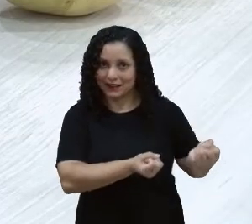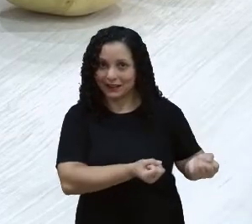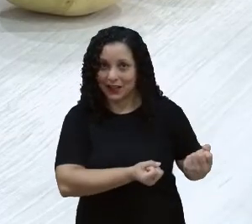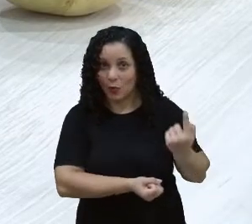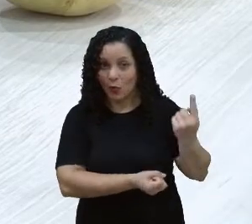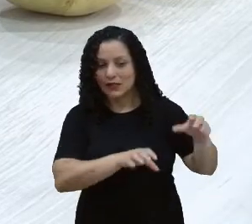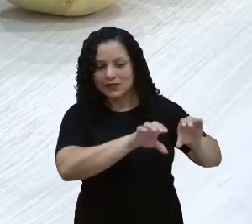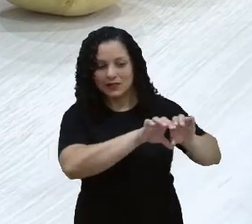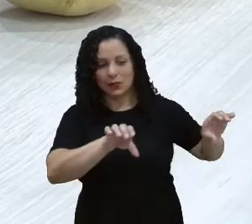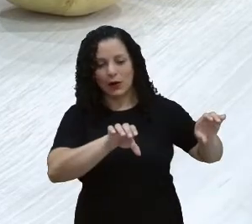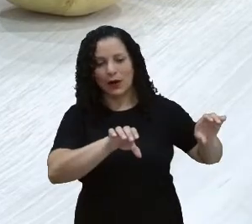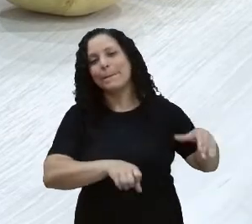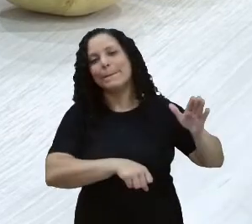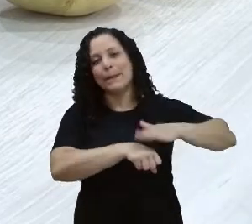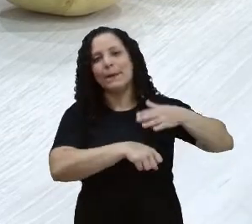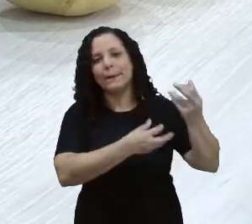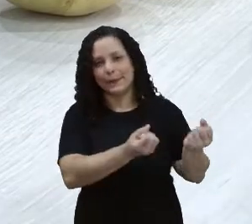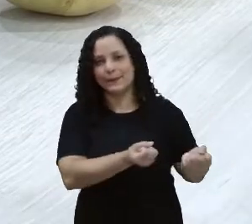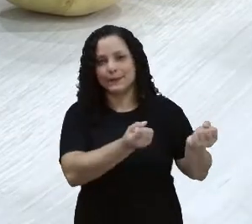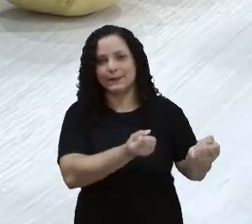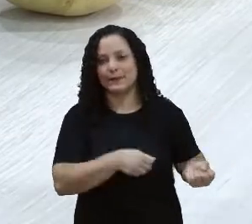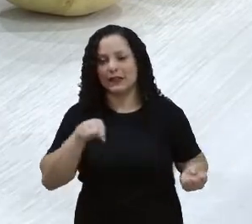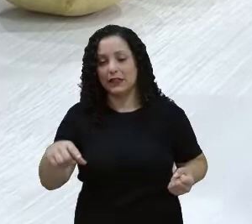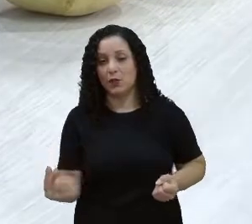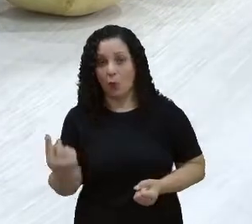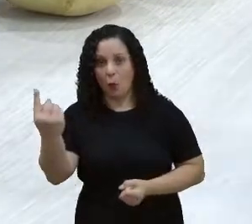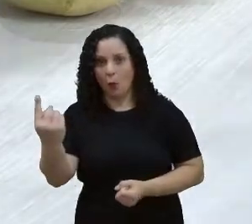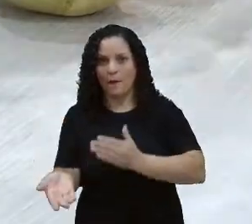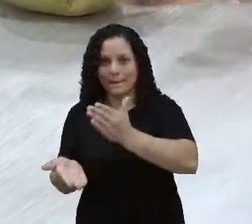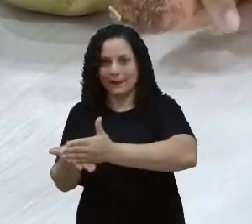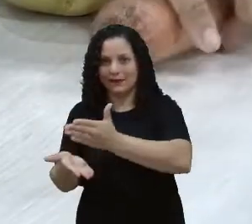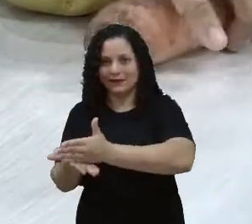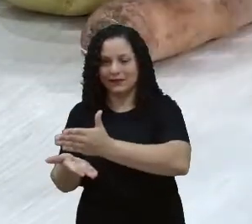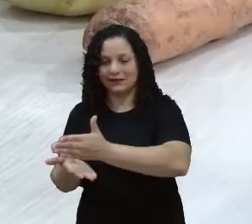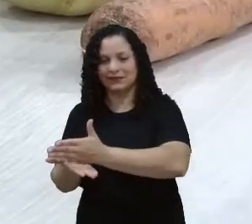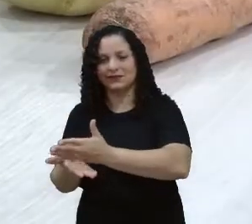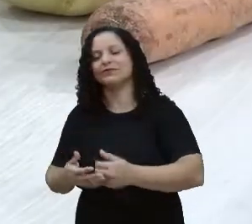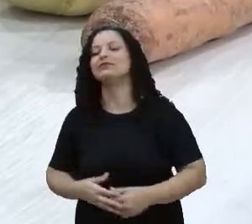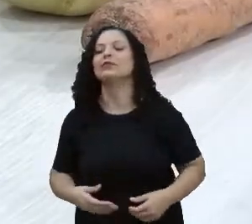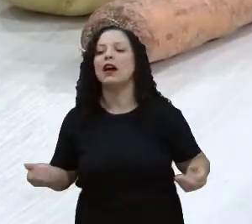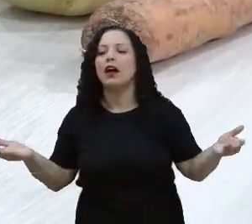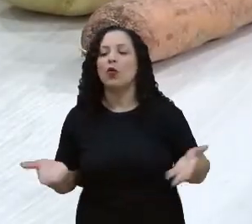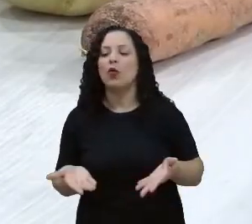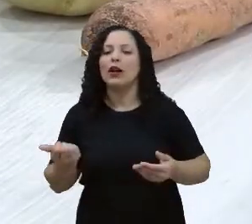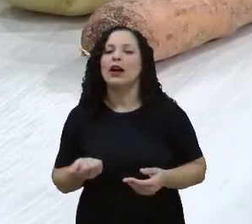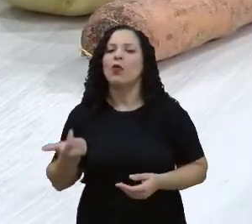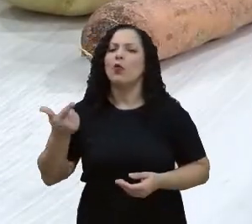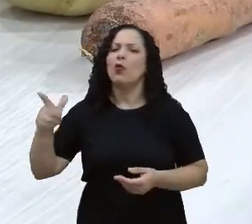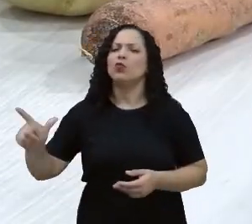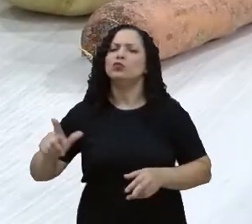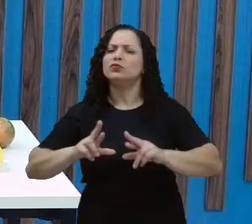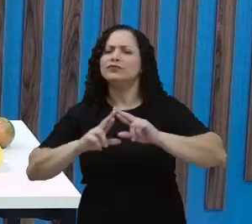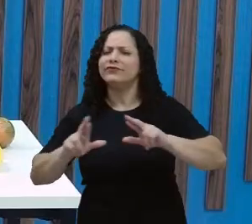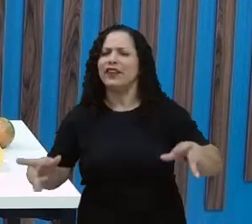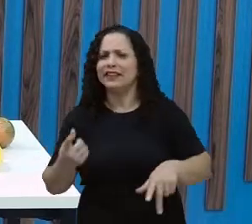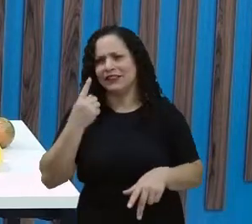cenoura só é mais pesada que essa batata aqui, tá? Vamos fazer outra comparação.